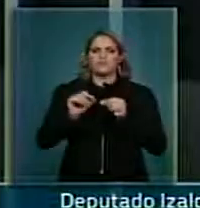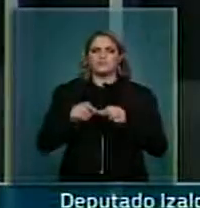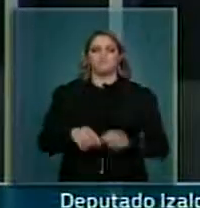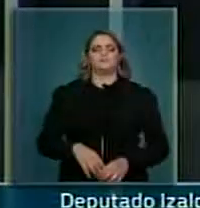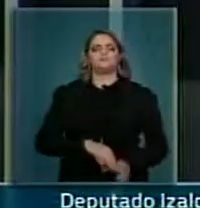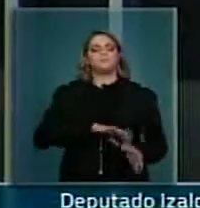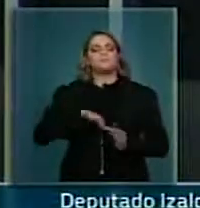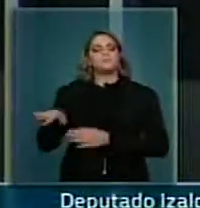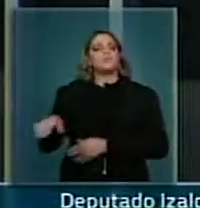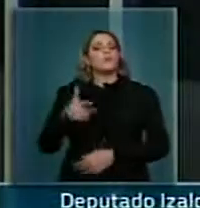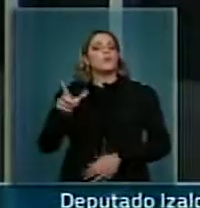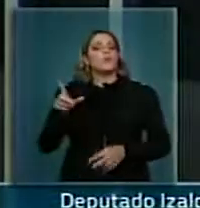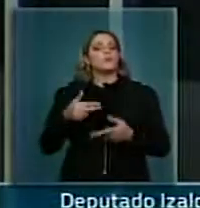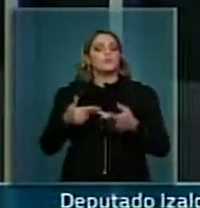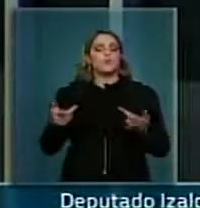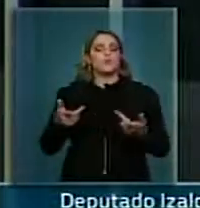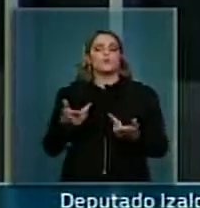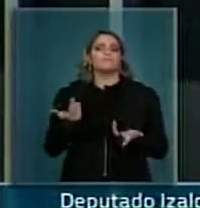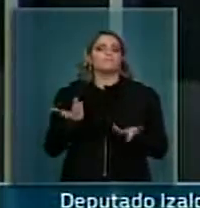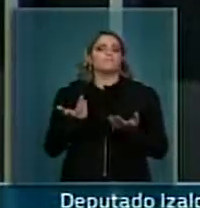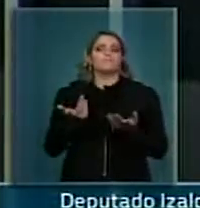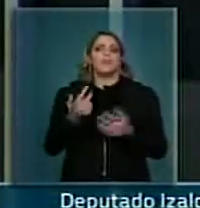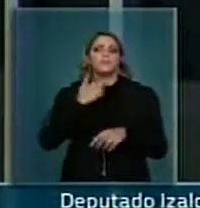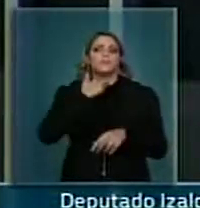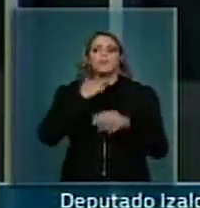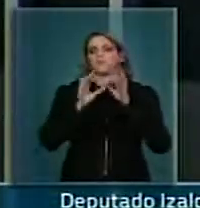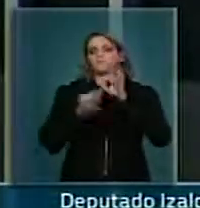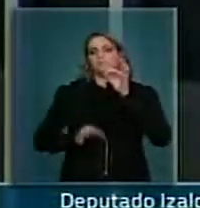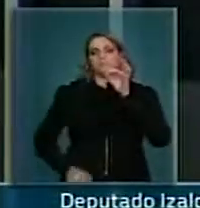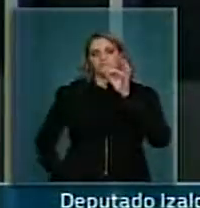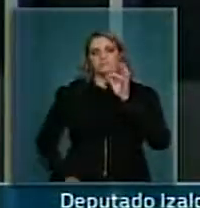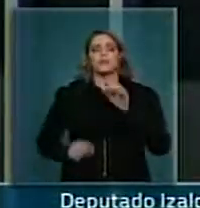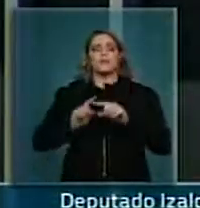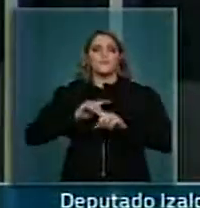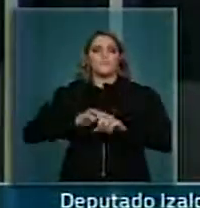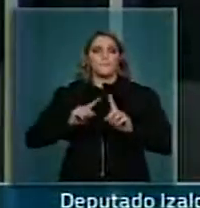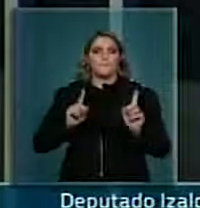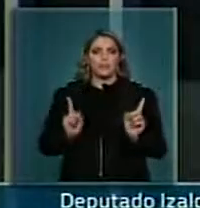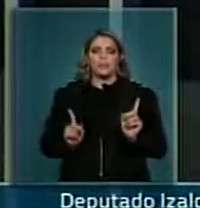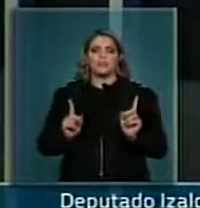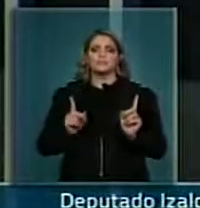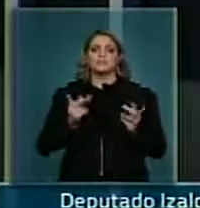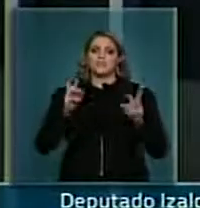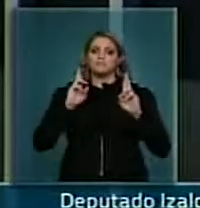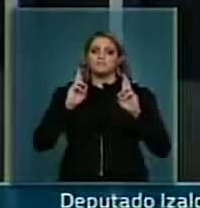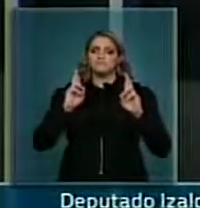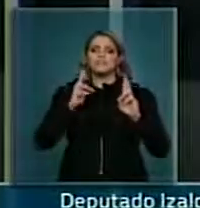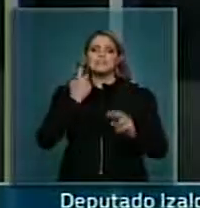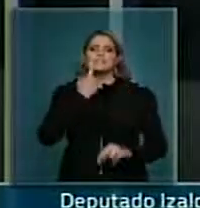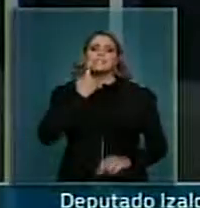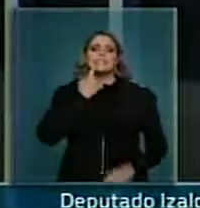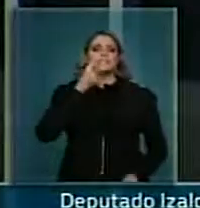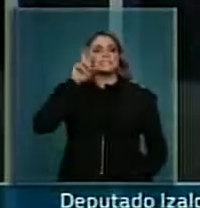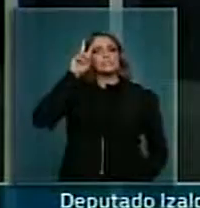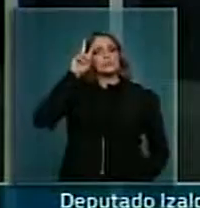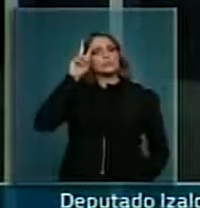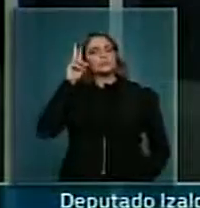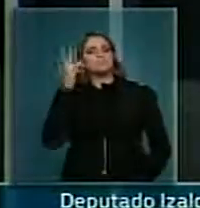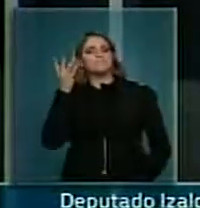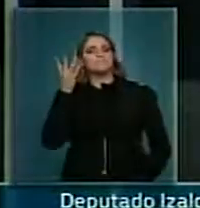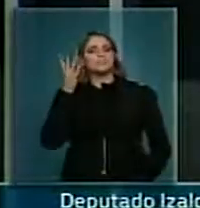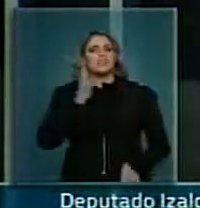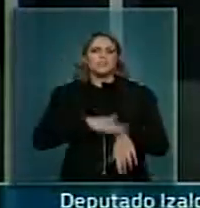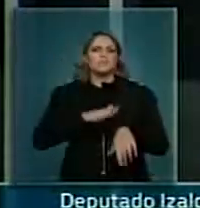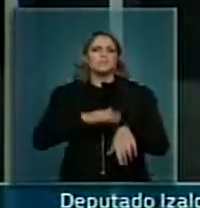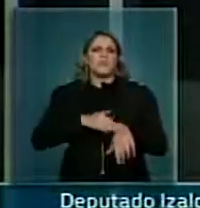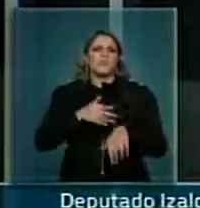presidente, quero, evidente que não dá para falar nesse pouco tempo, mas espero que na sexta-feira ou na segunda-feira eu possa falar um